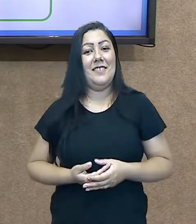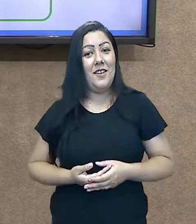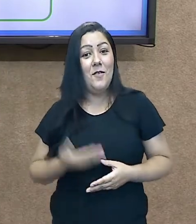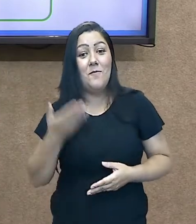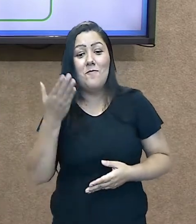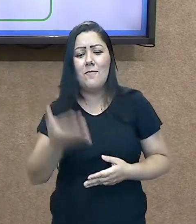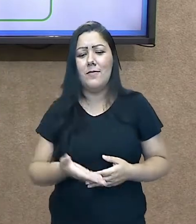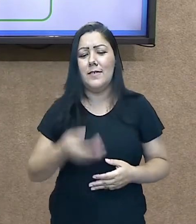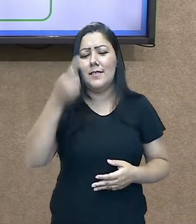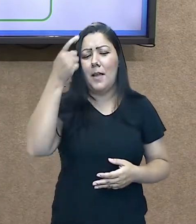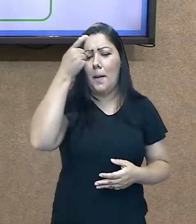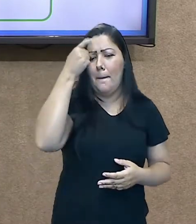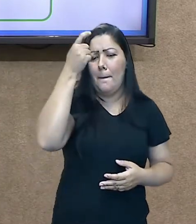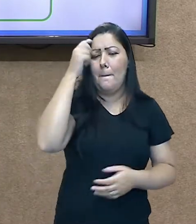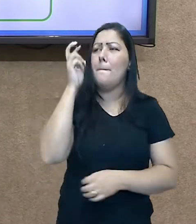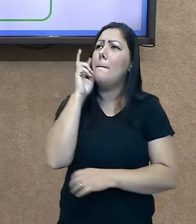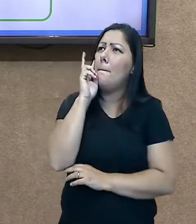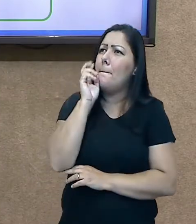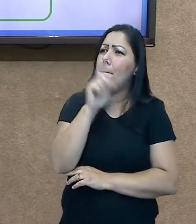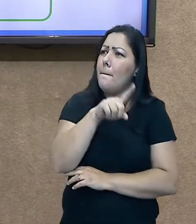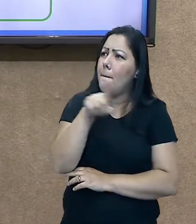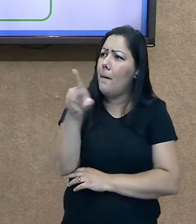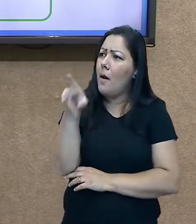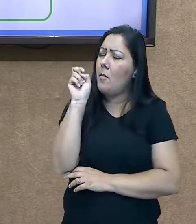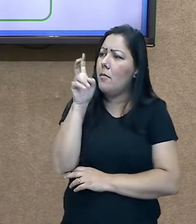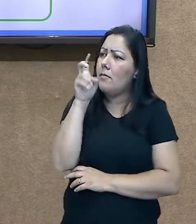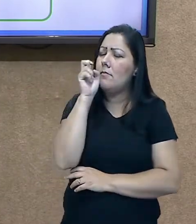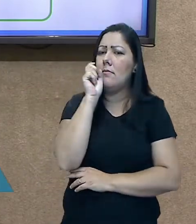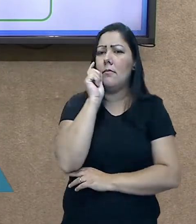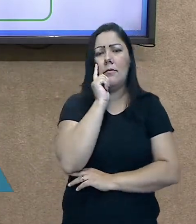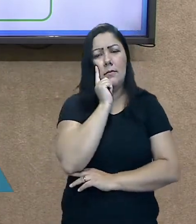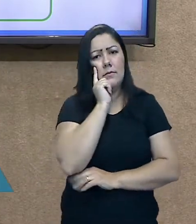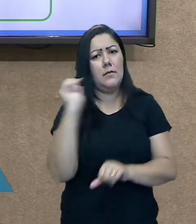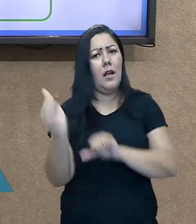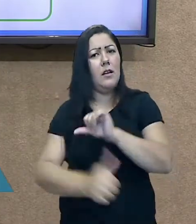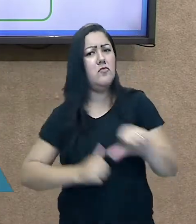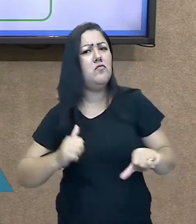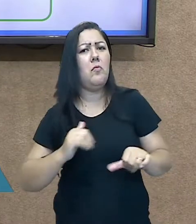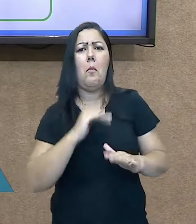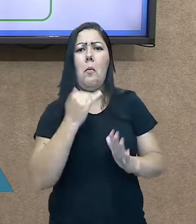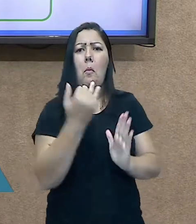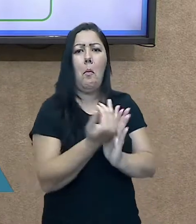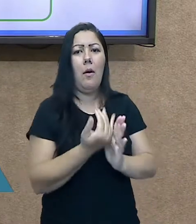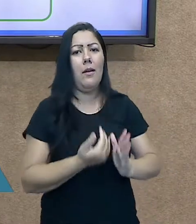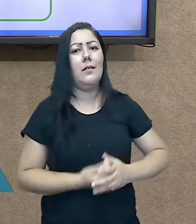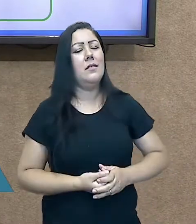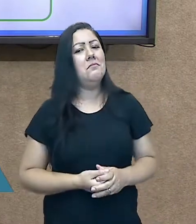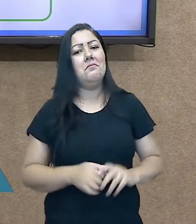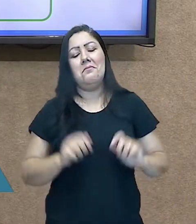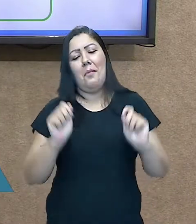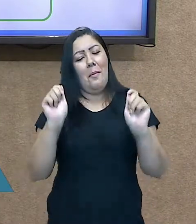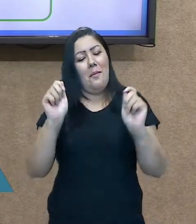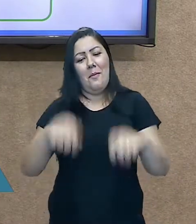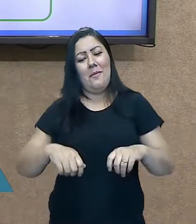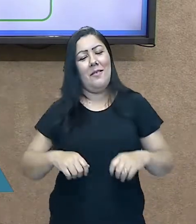avaliar como as coisas estão mudando ao seu redor, você pode